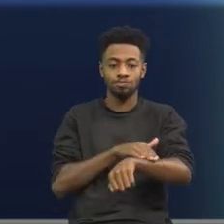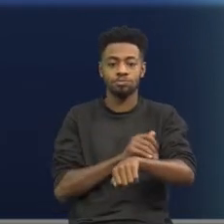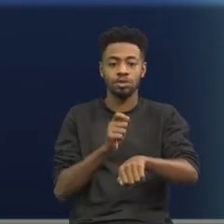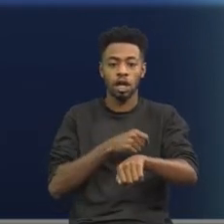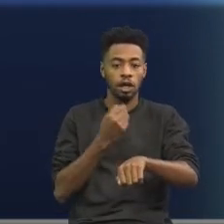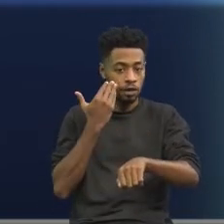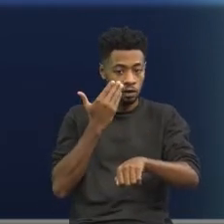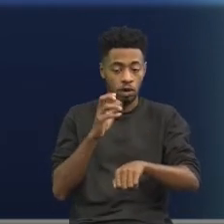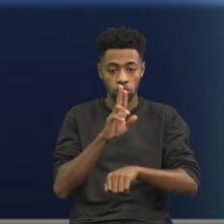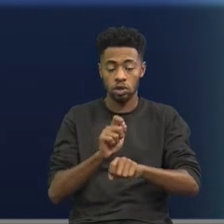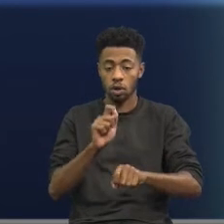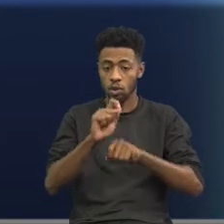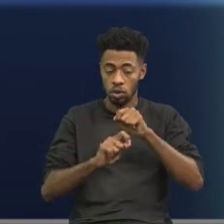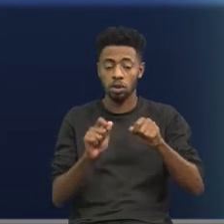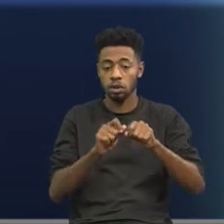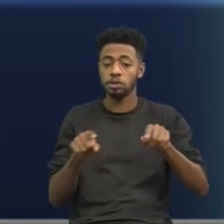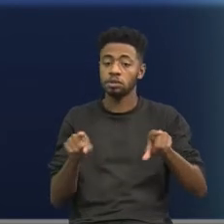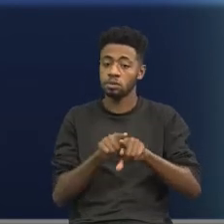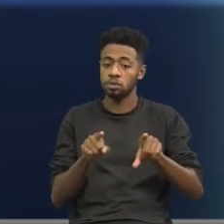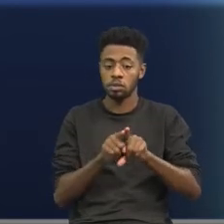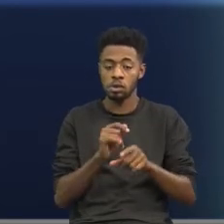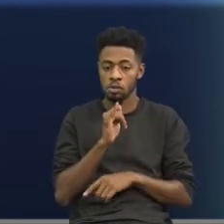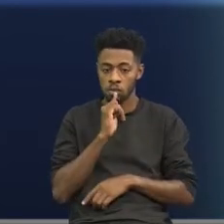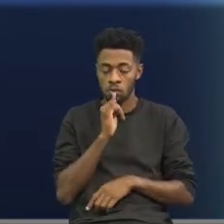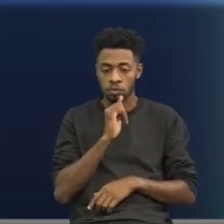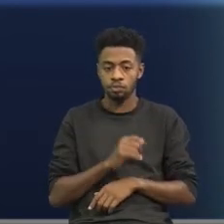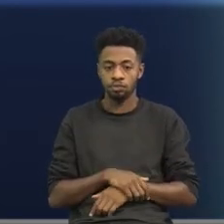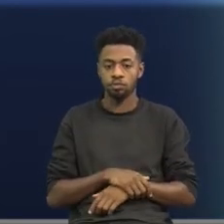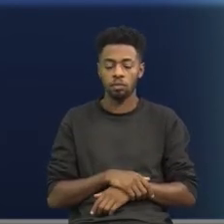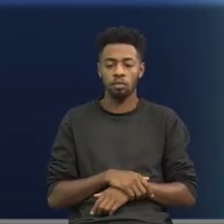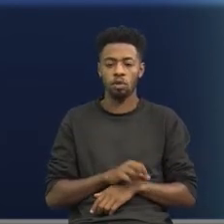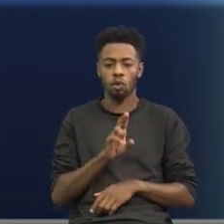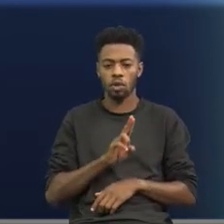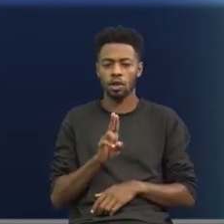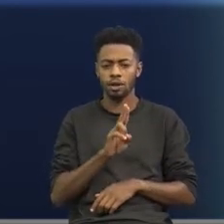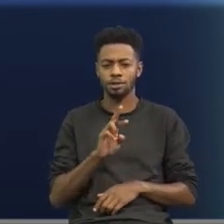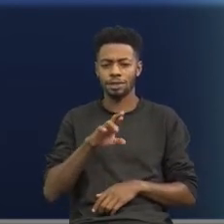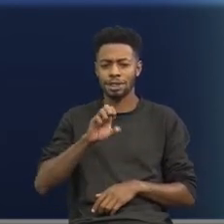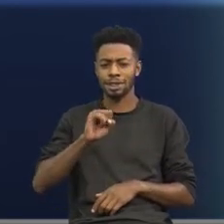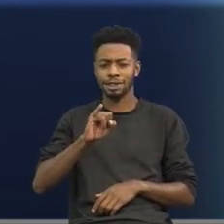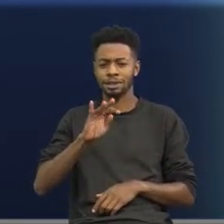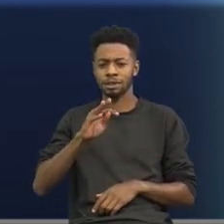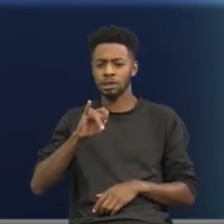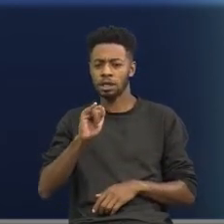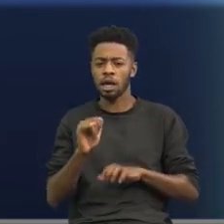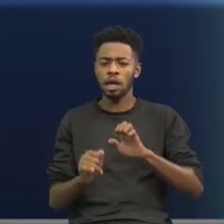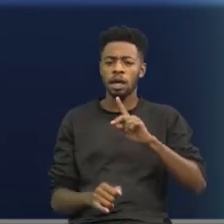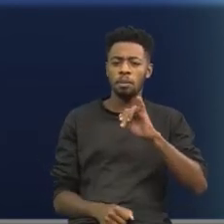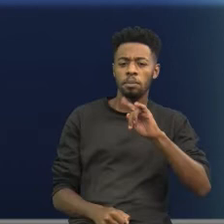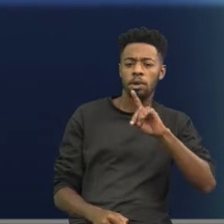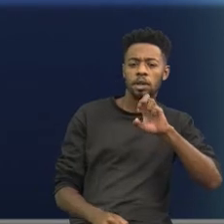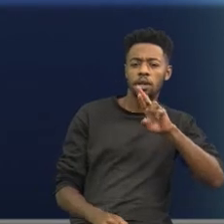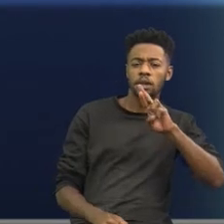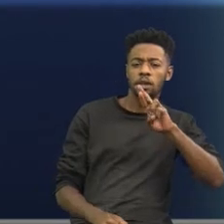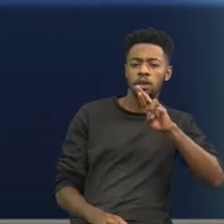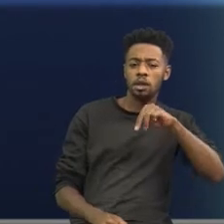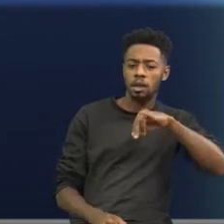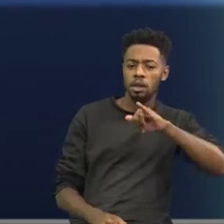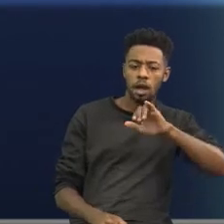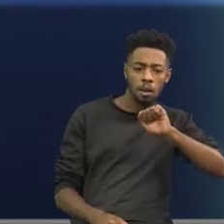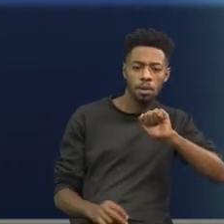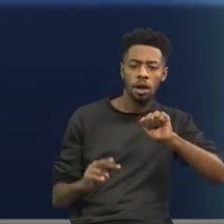mesmo servir, quando necessário, de peça de resistência. Bom, epidérmica, né? A parte exterior